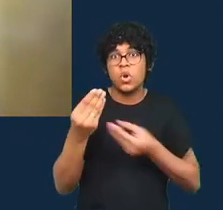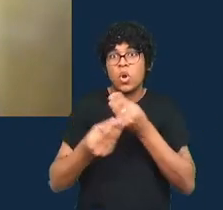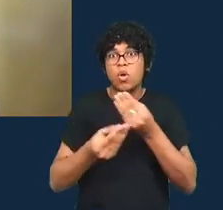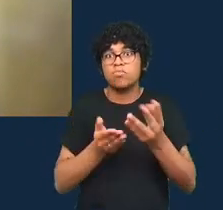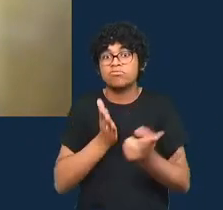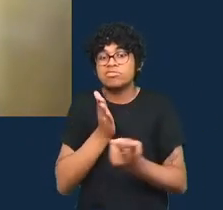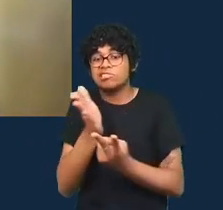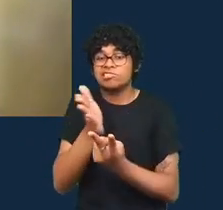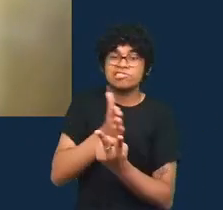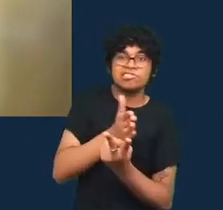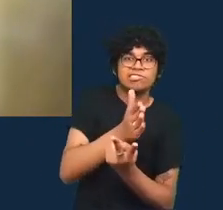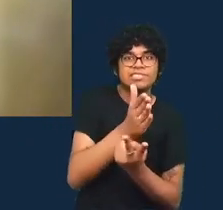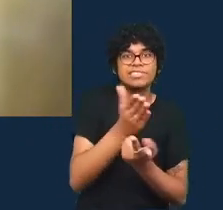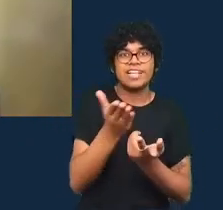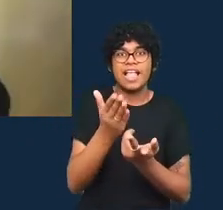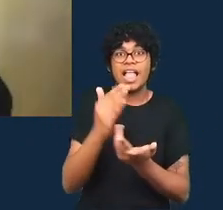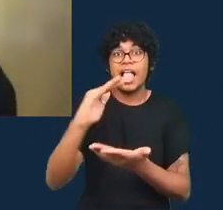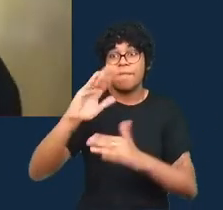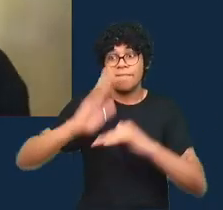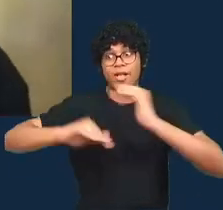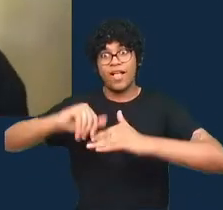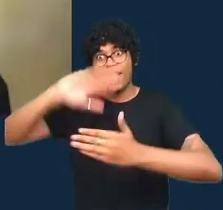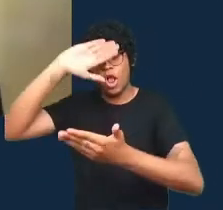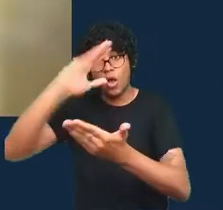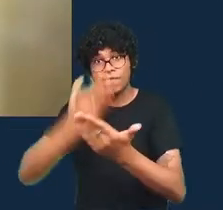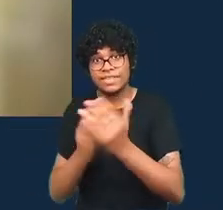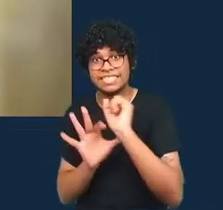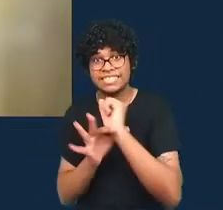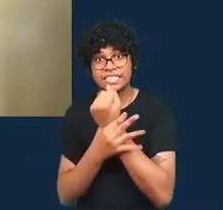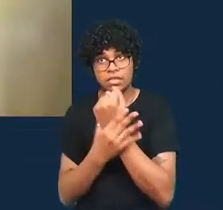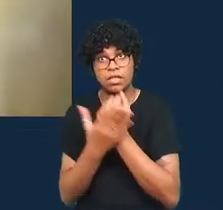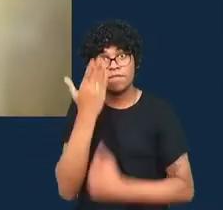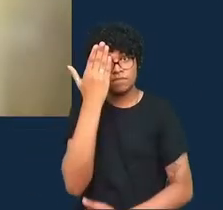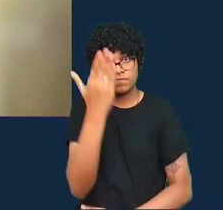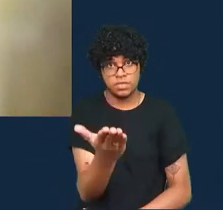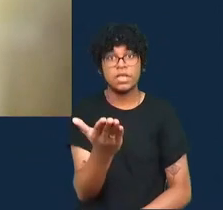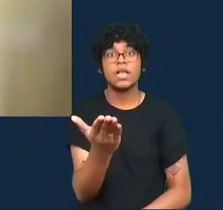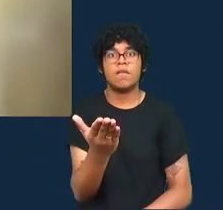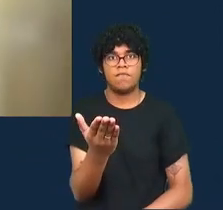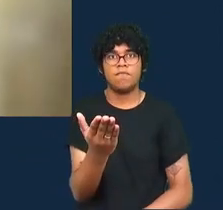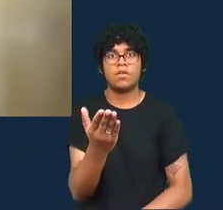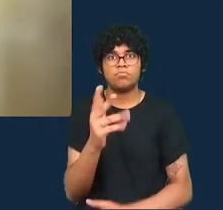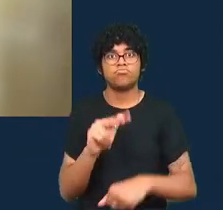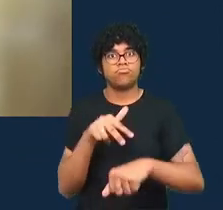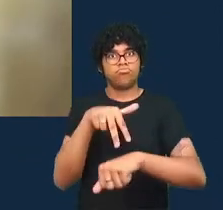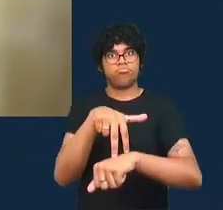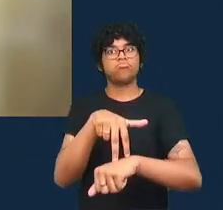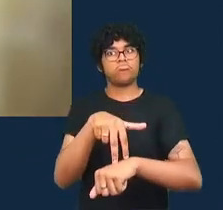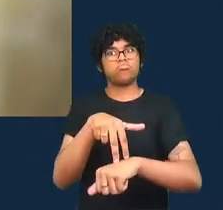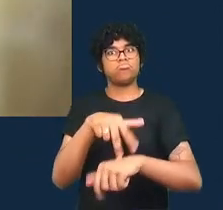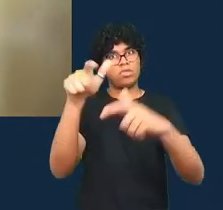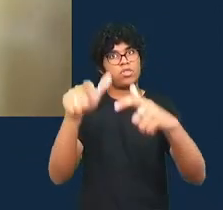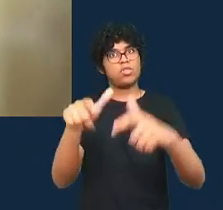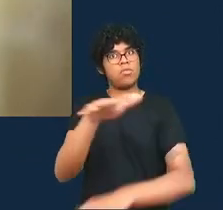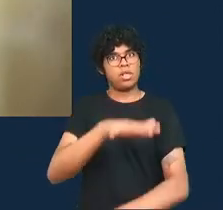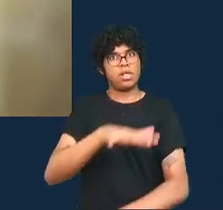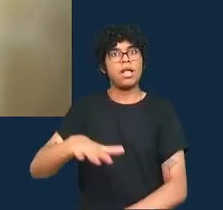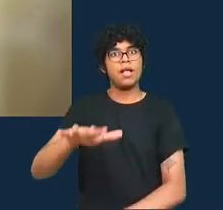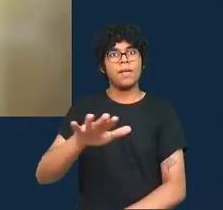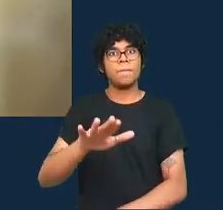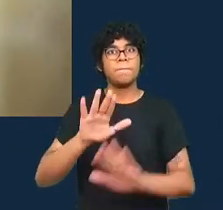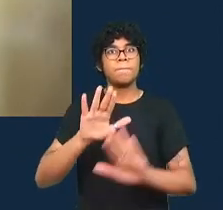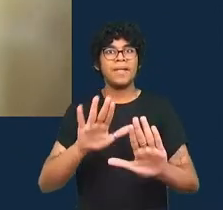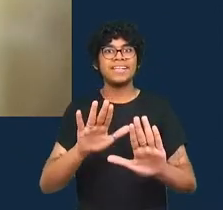construir uma confiança para você mesmo como uma voz nesse espaço e como